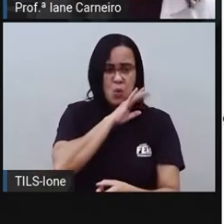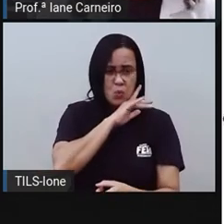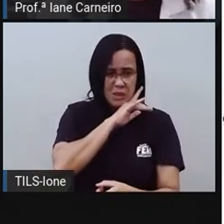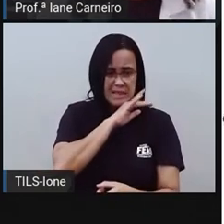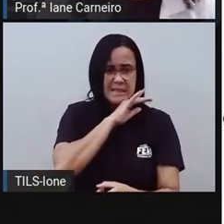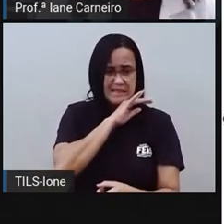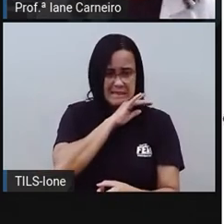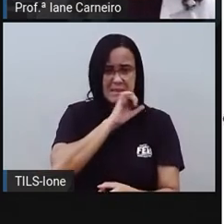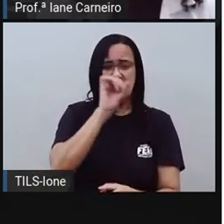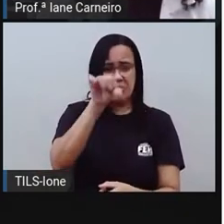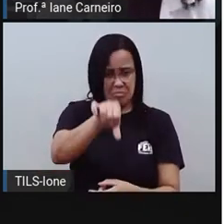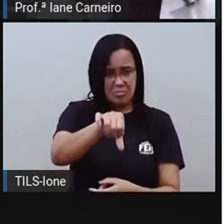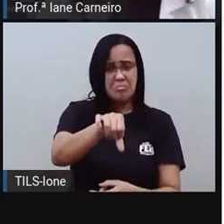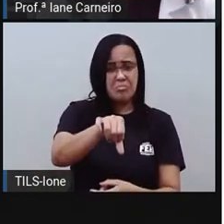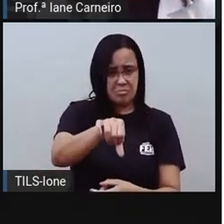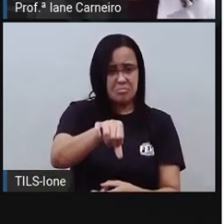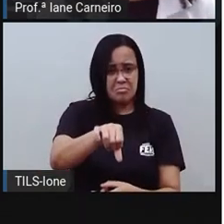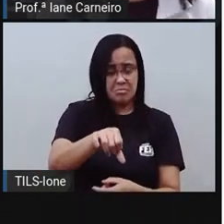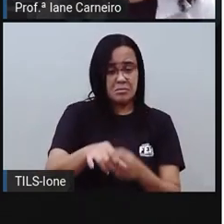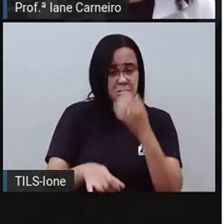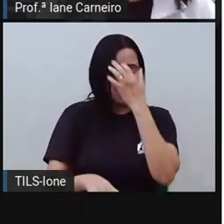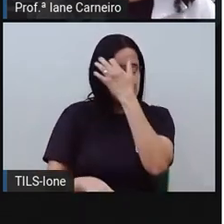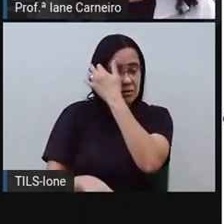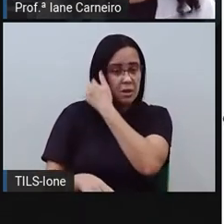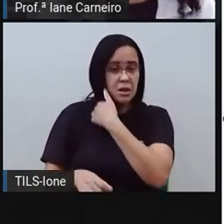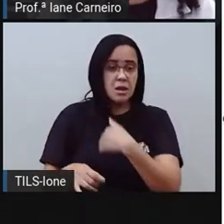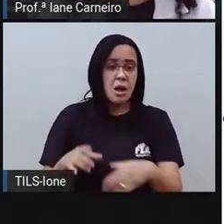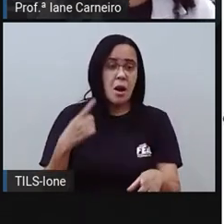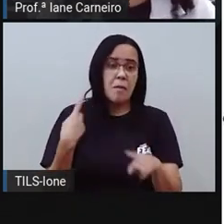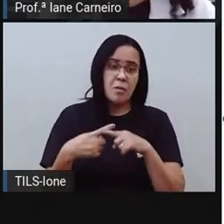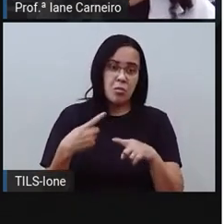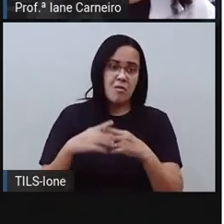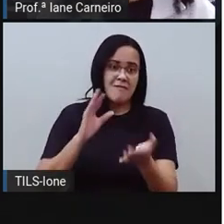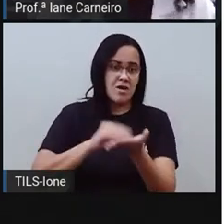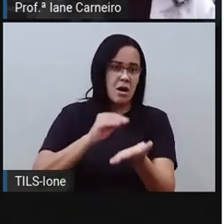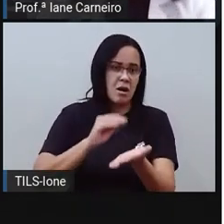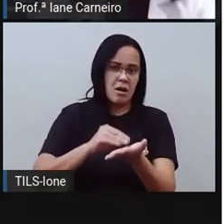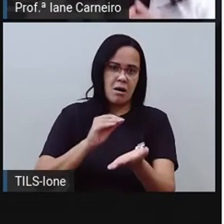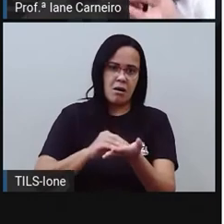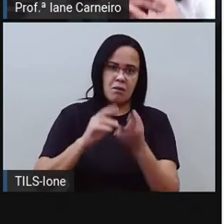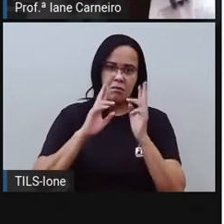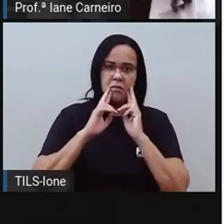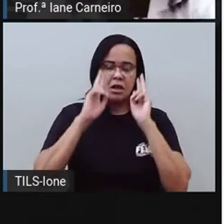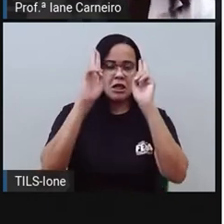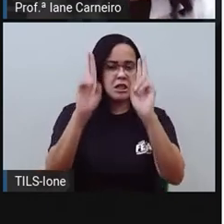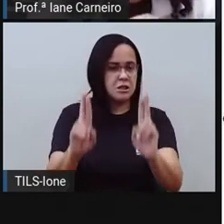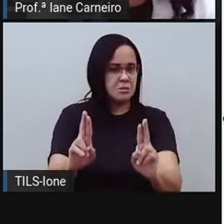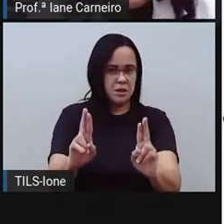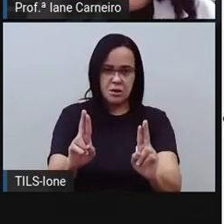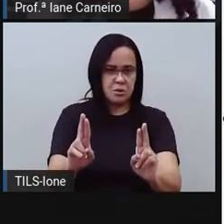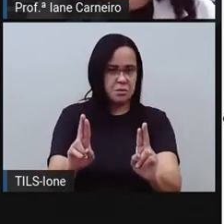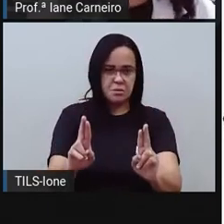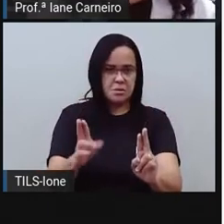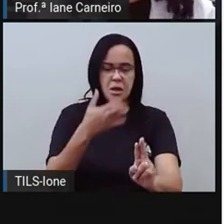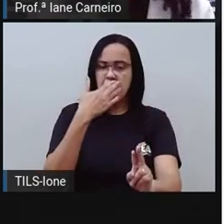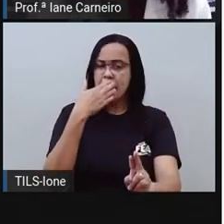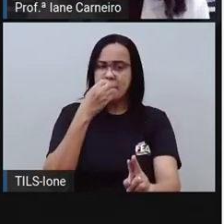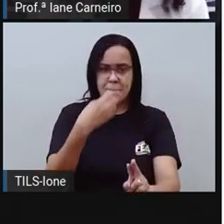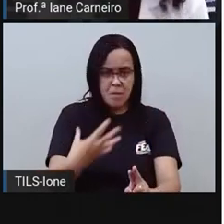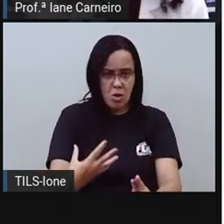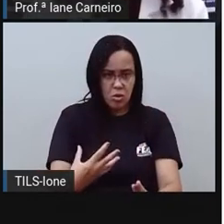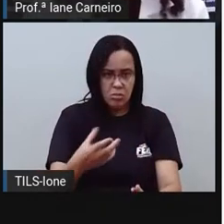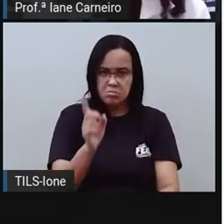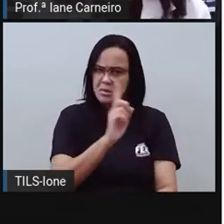Já viram que a falta de respeito só gera coisa ruim. Não traz nada bom, nada mesmo, tá bom?